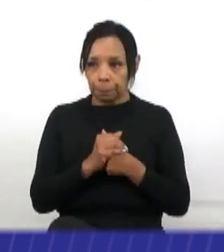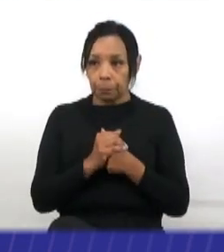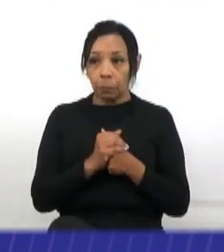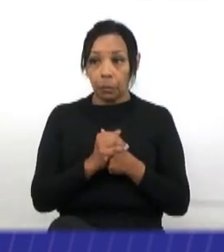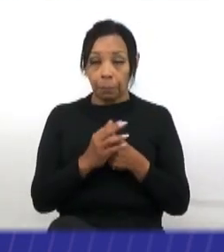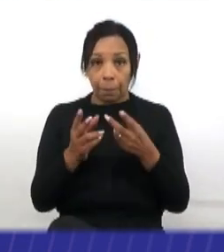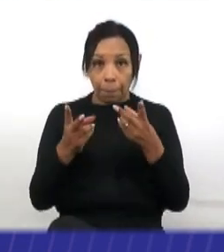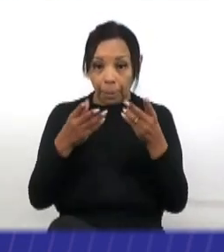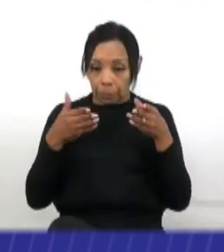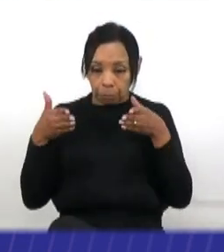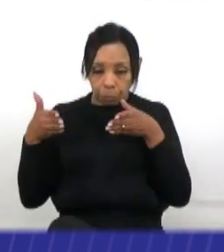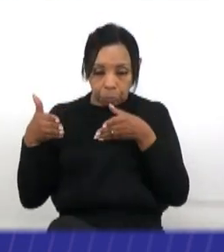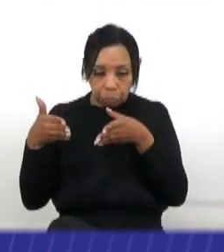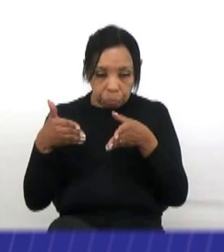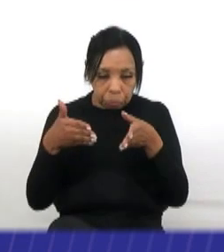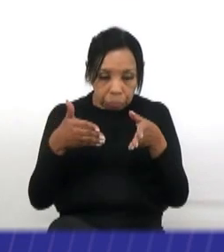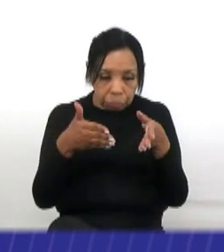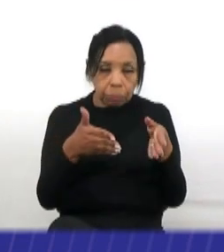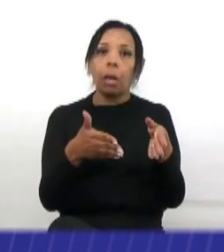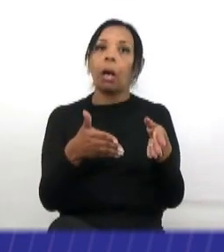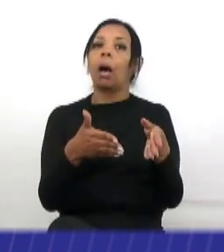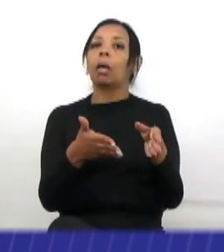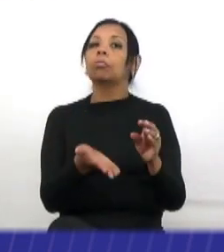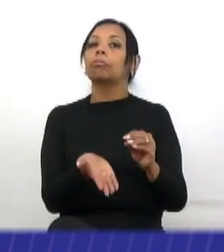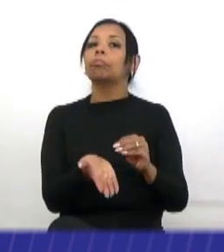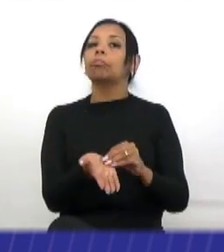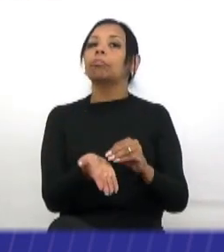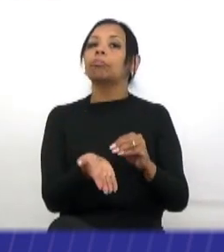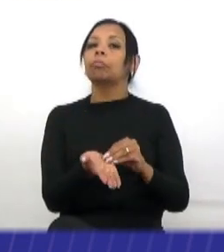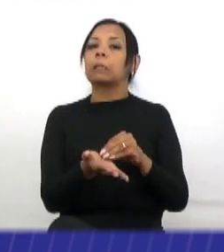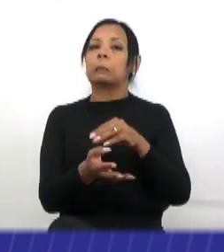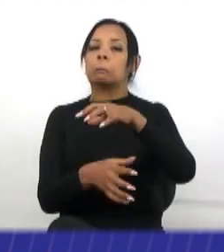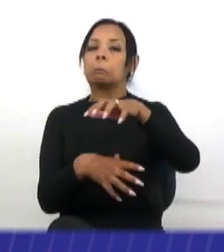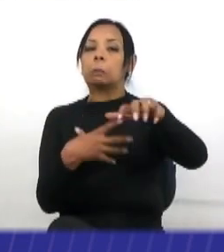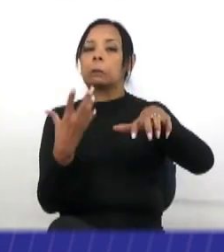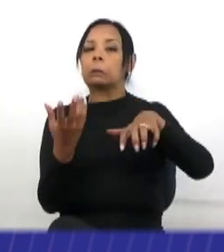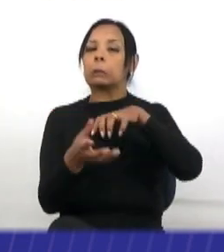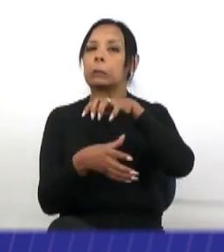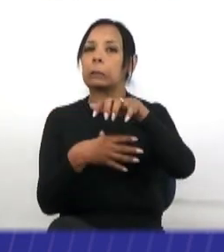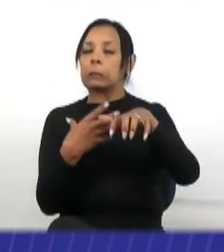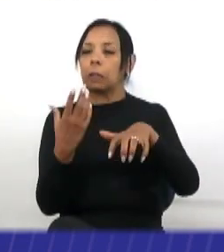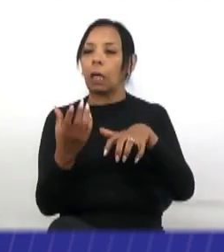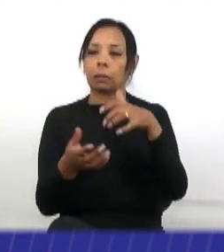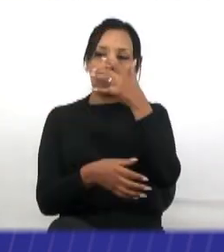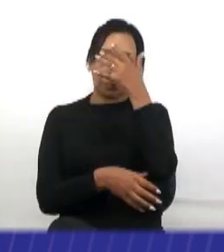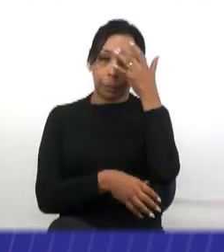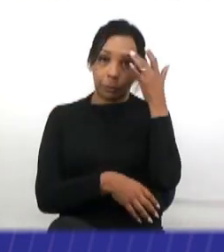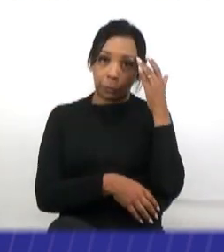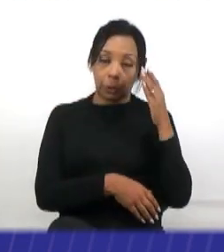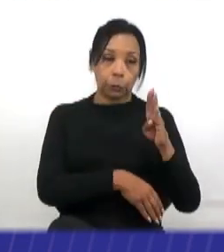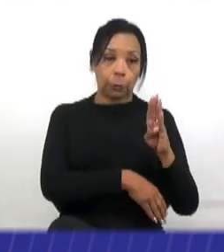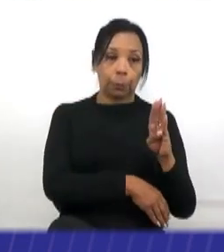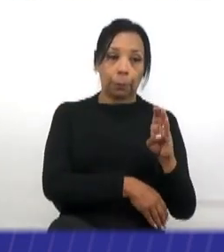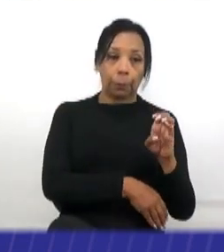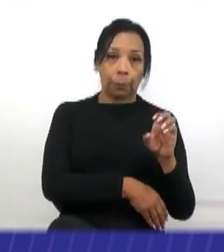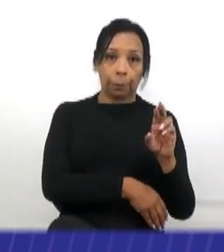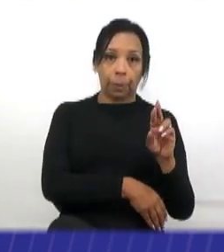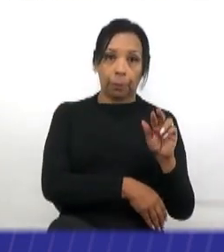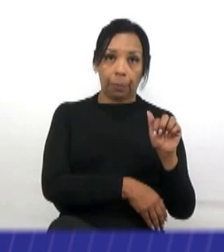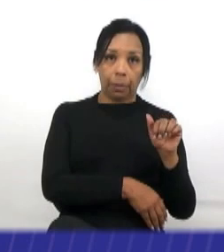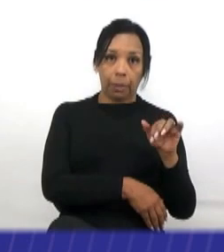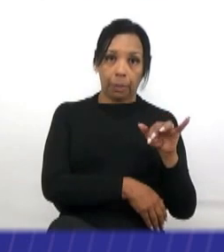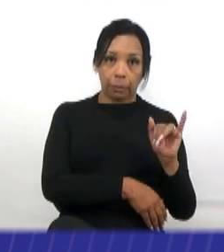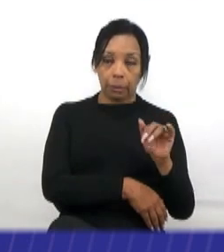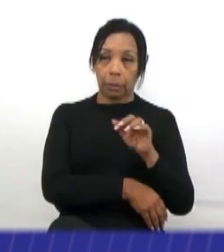aqui é um pedaço pequeno e que causa um transtorno enorme ali para aquele pessoal do Berbari e do CDHU.